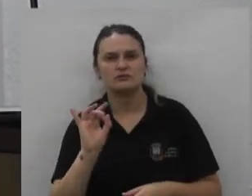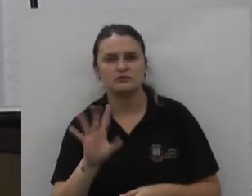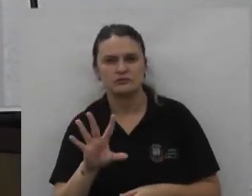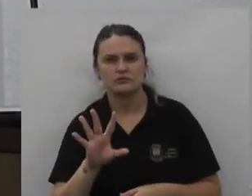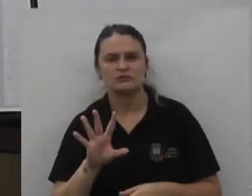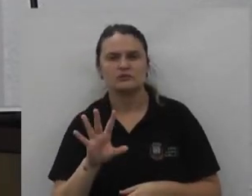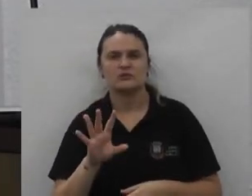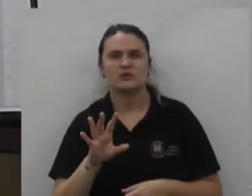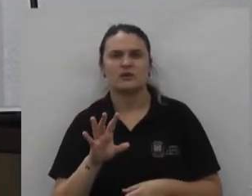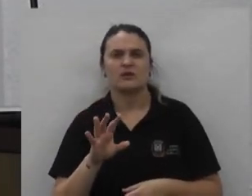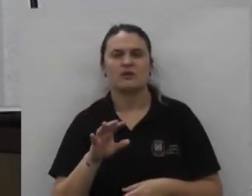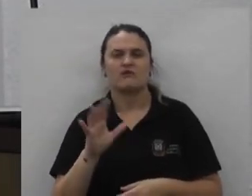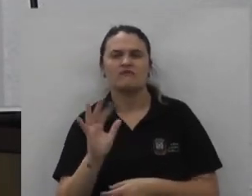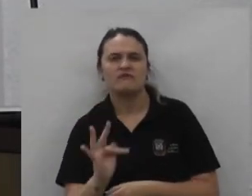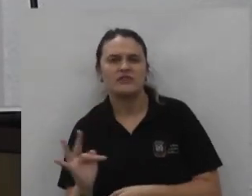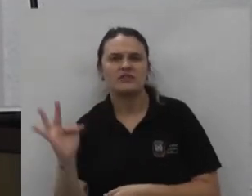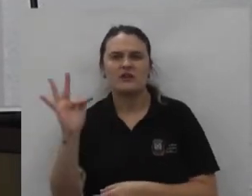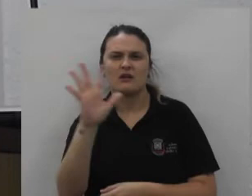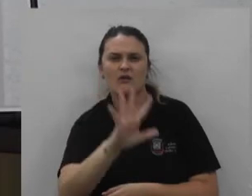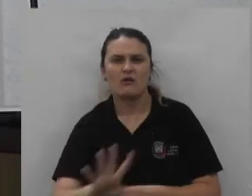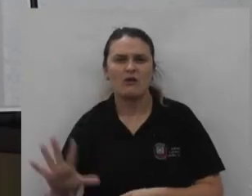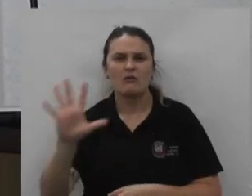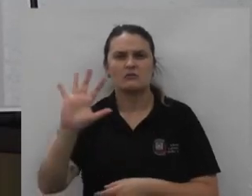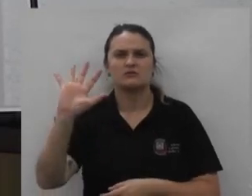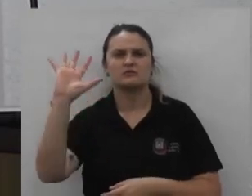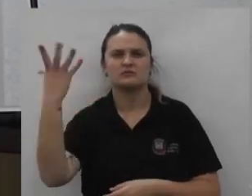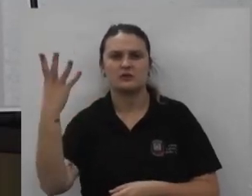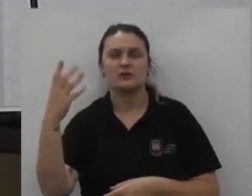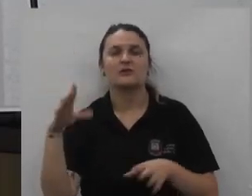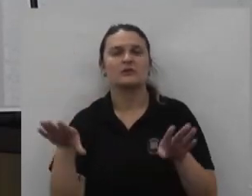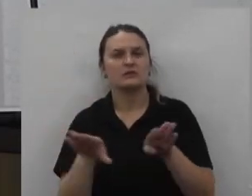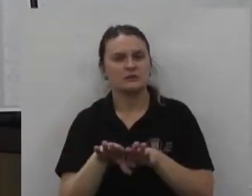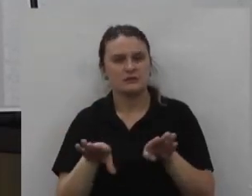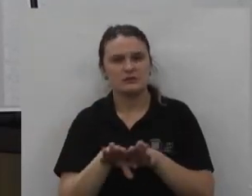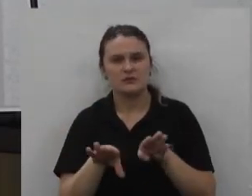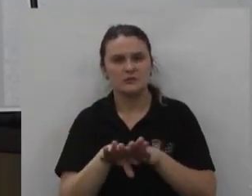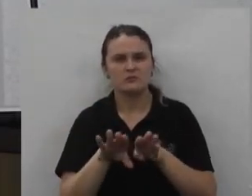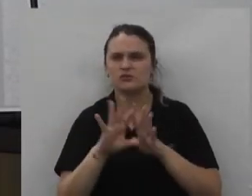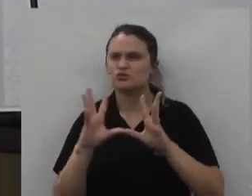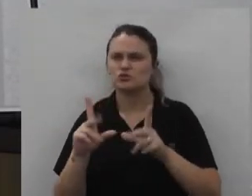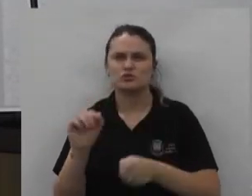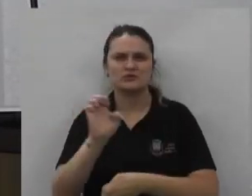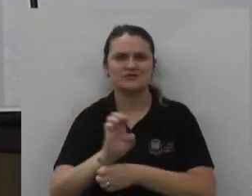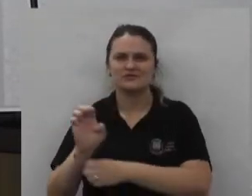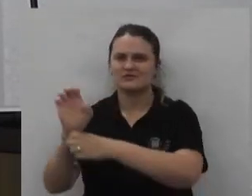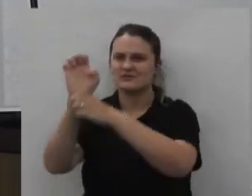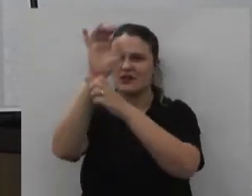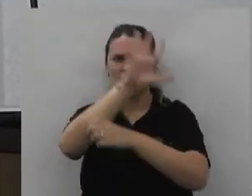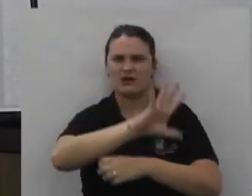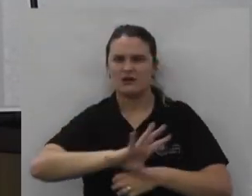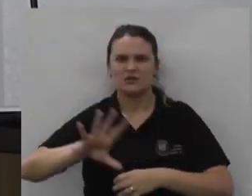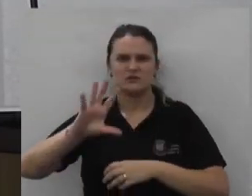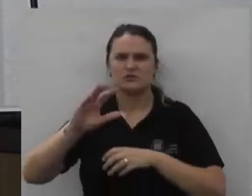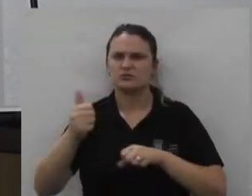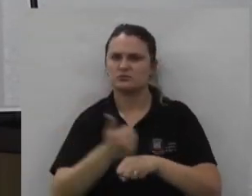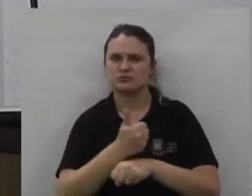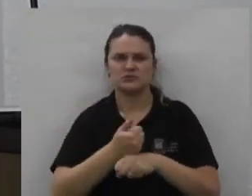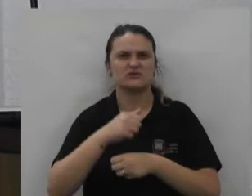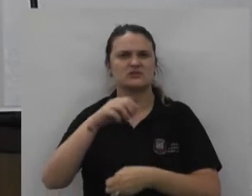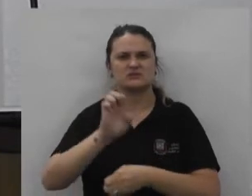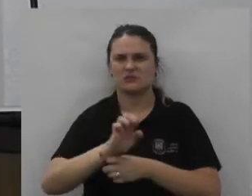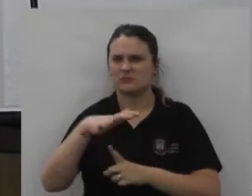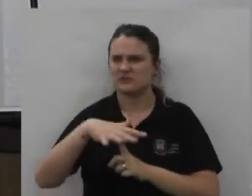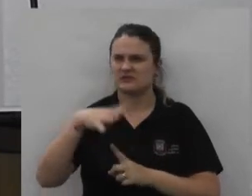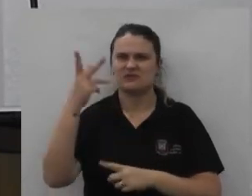a nível federal que isso aconteceu aconteceu em todos os estados em todos os cargos seja no